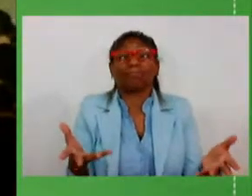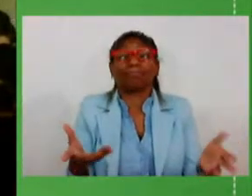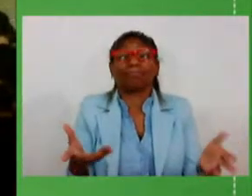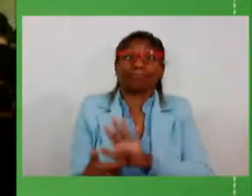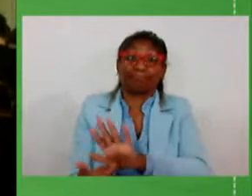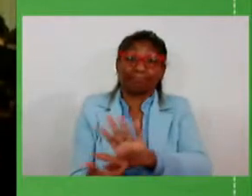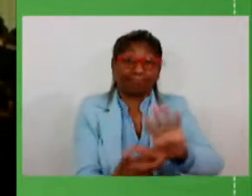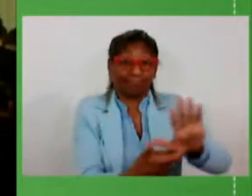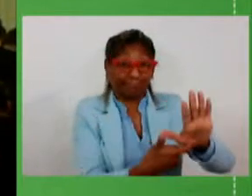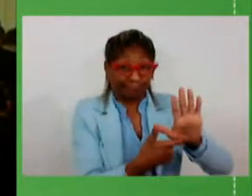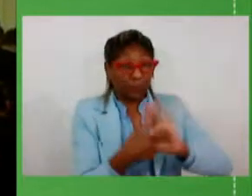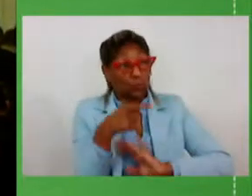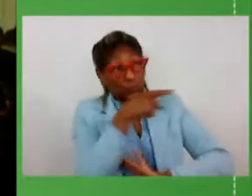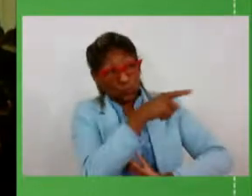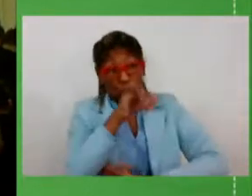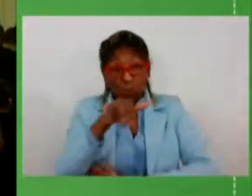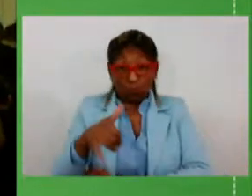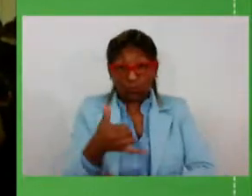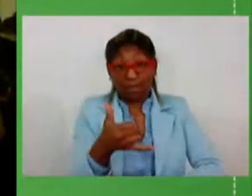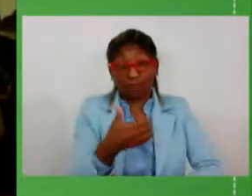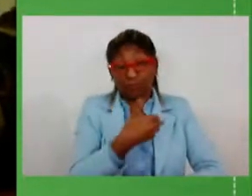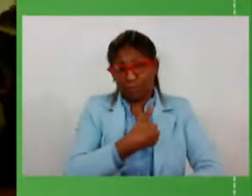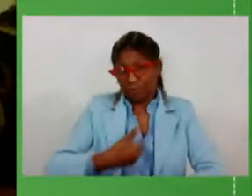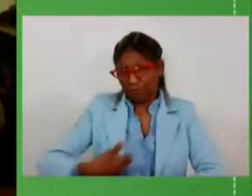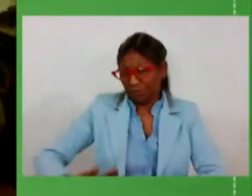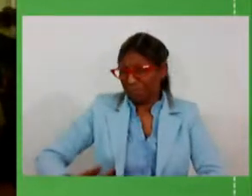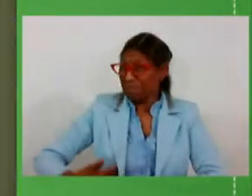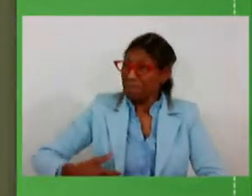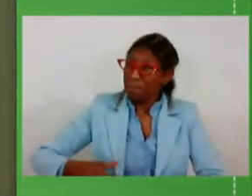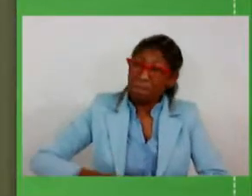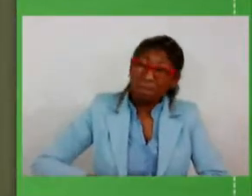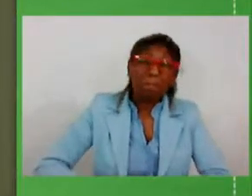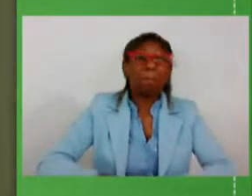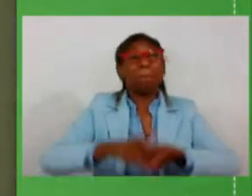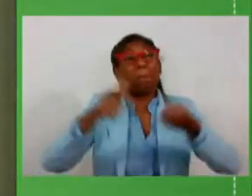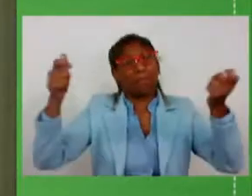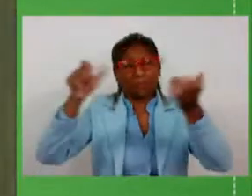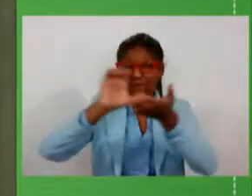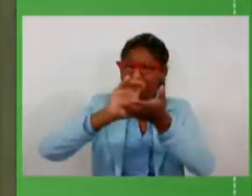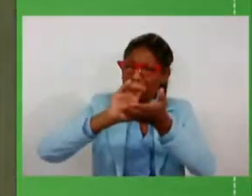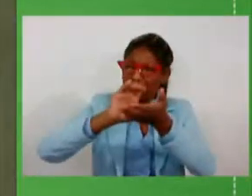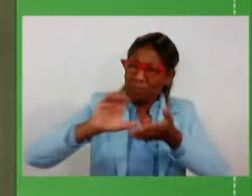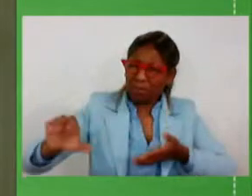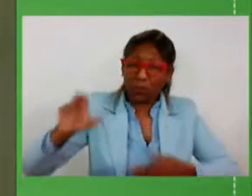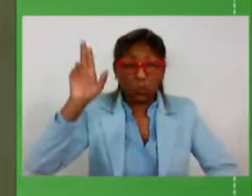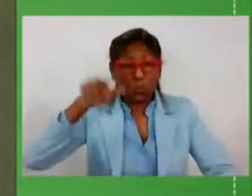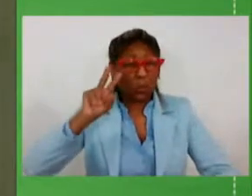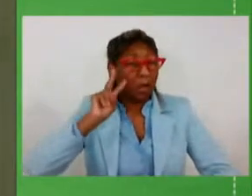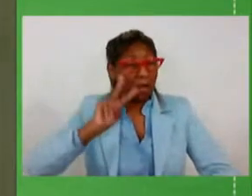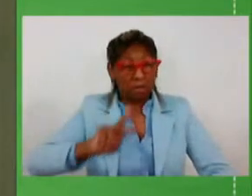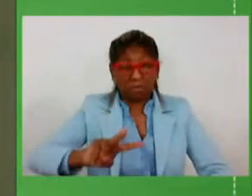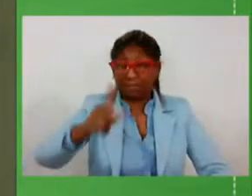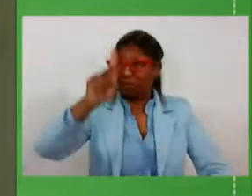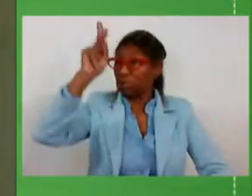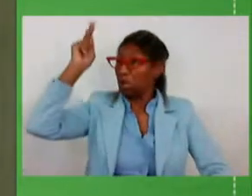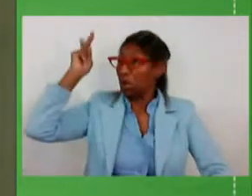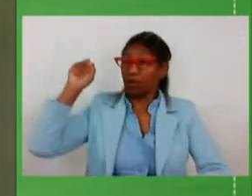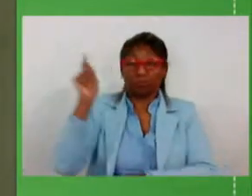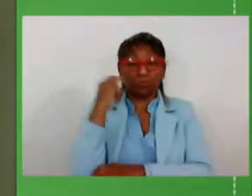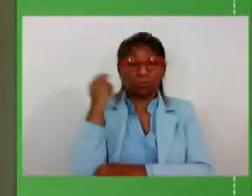está dando essa oportunidade o maior investimento já visto ao menos por mim na história desse Rio Grande